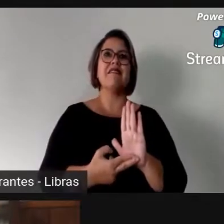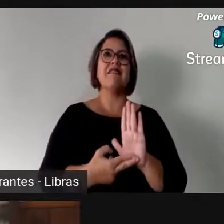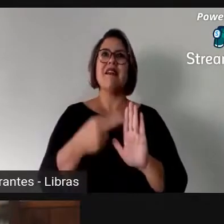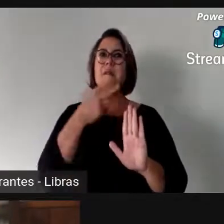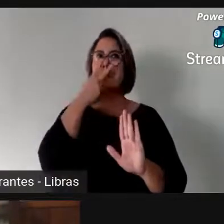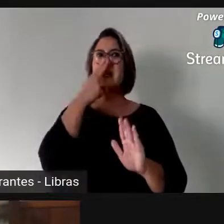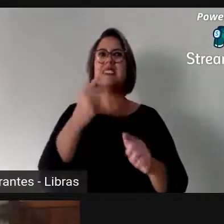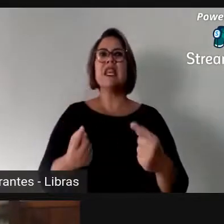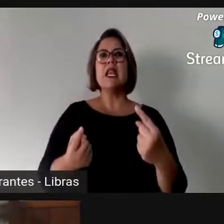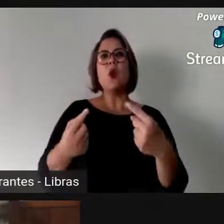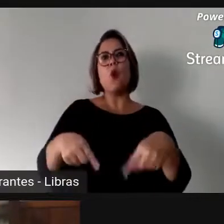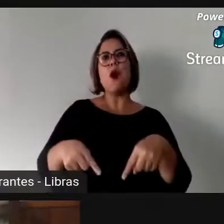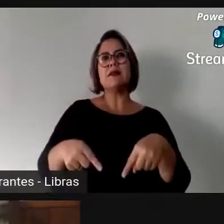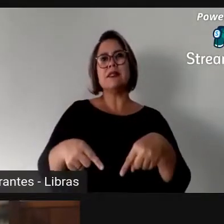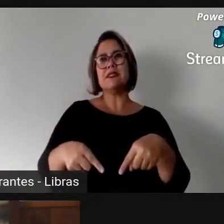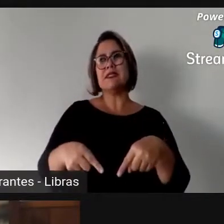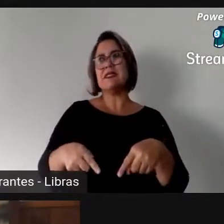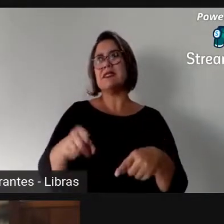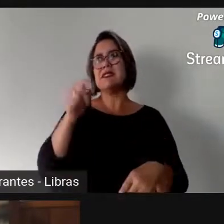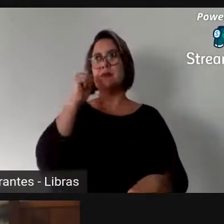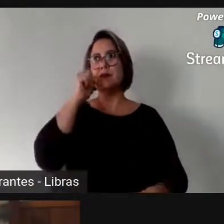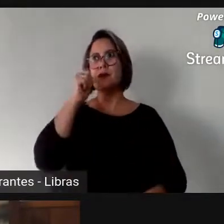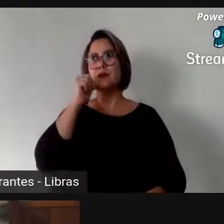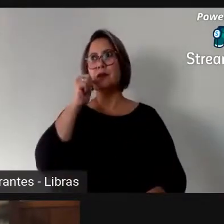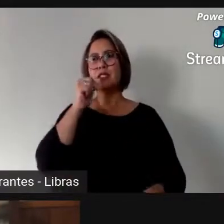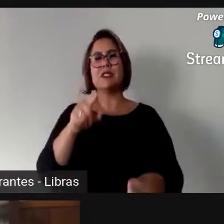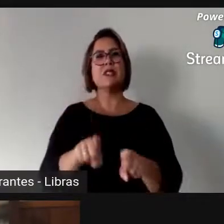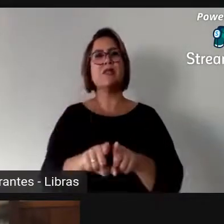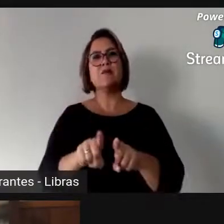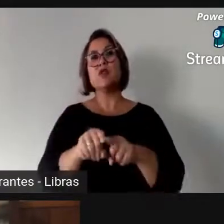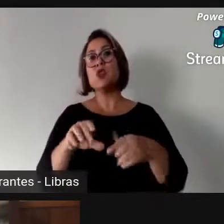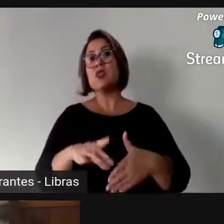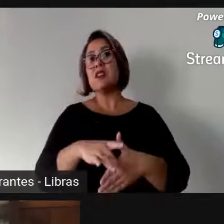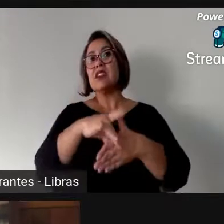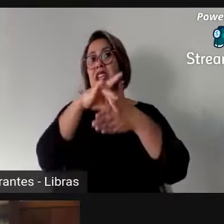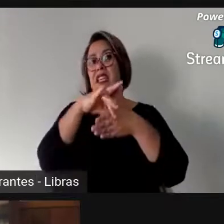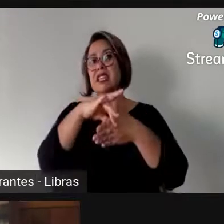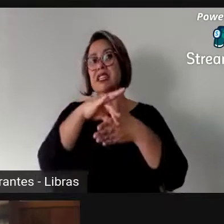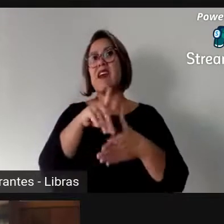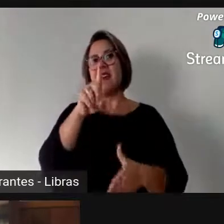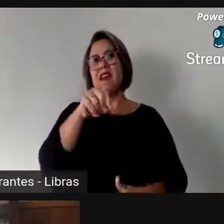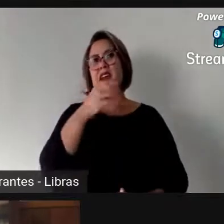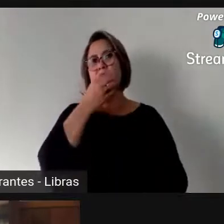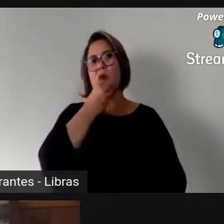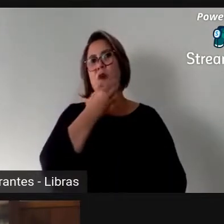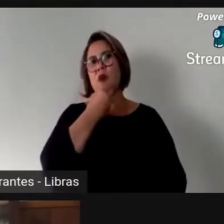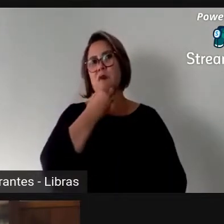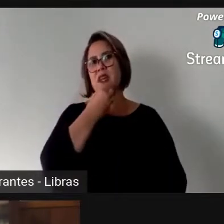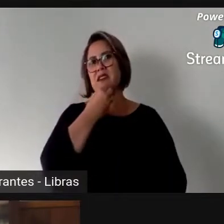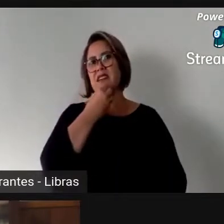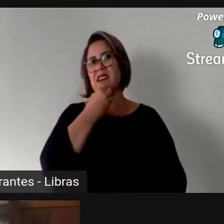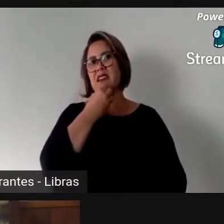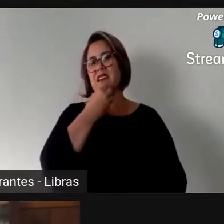Eles jogam que a grande maioria dos líderes partidários são homens. Então, eles não cumprem o seu papel. o Tribunal